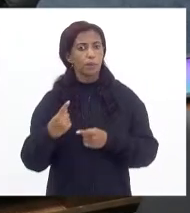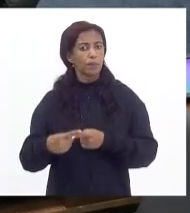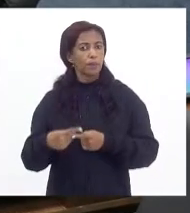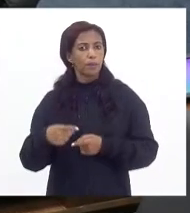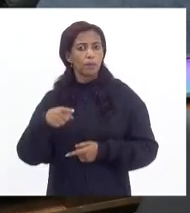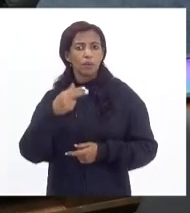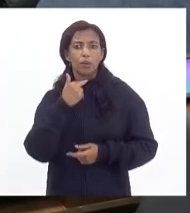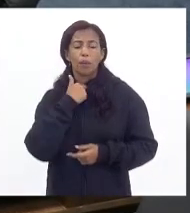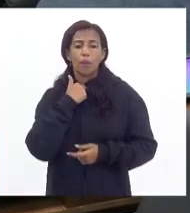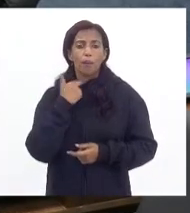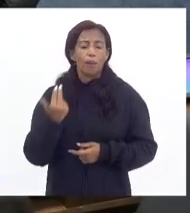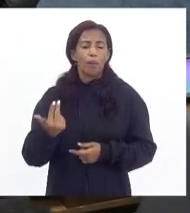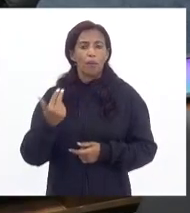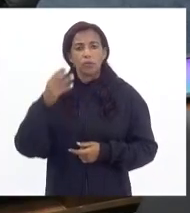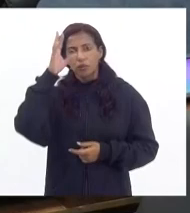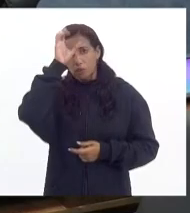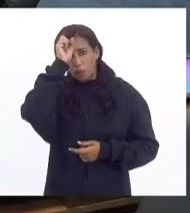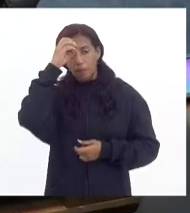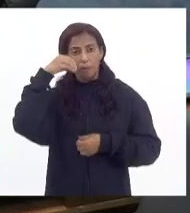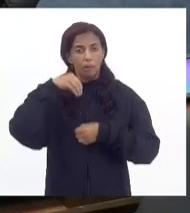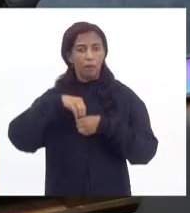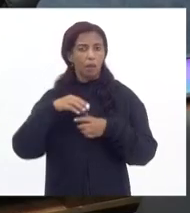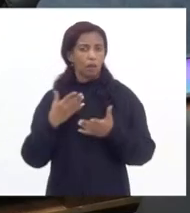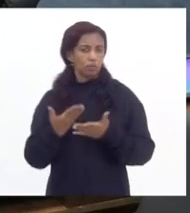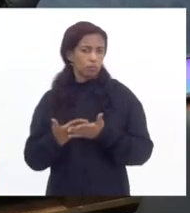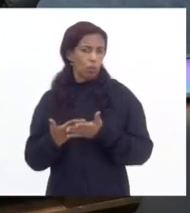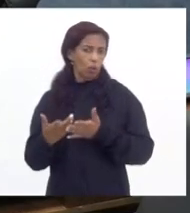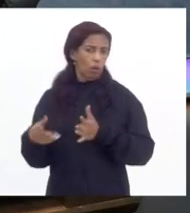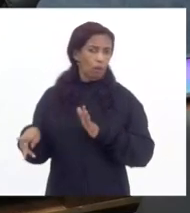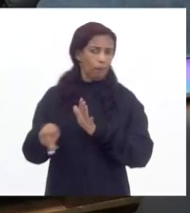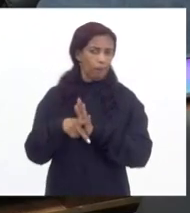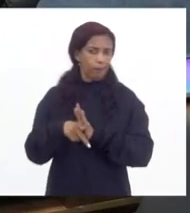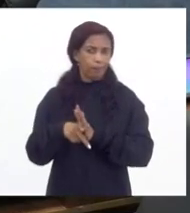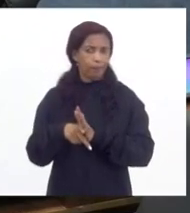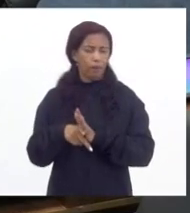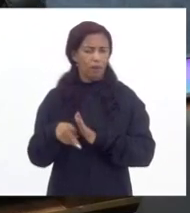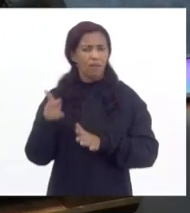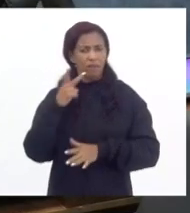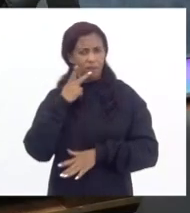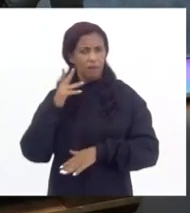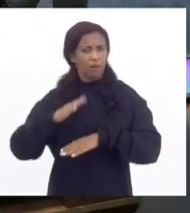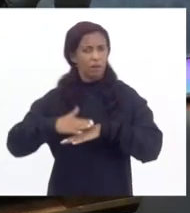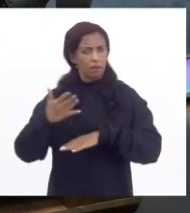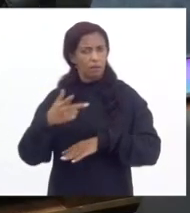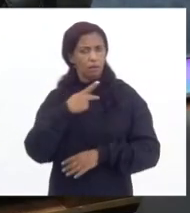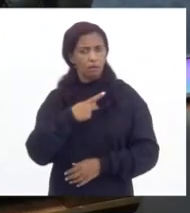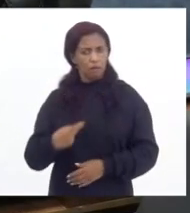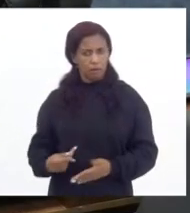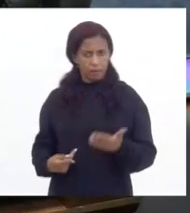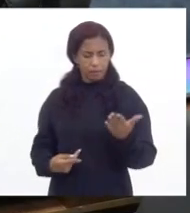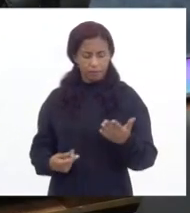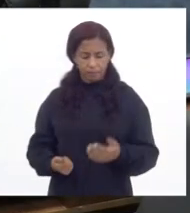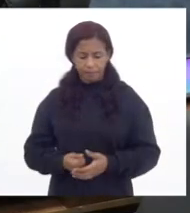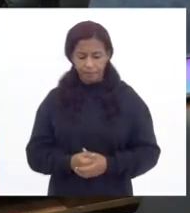você não pode aprender isso só na escola. Eu digo mais, presidenta Tia Ju,